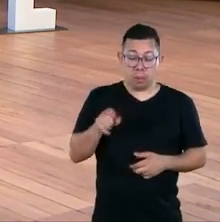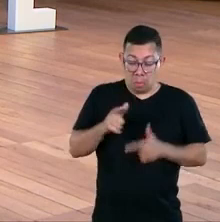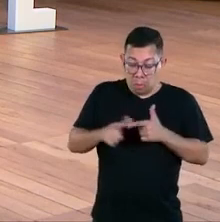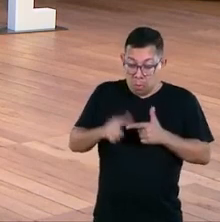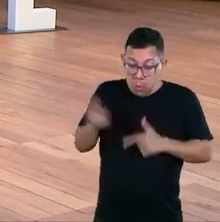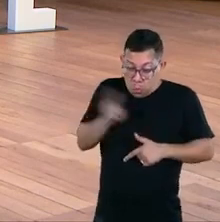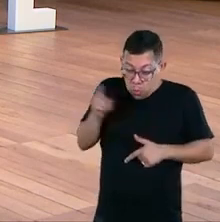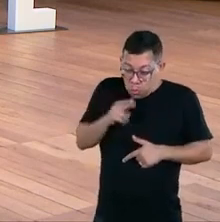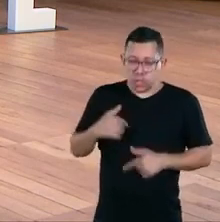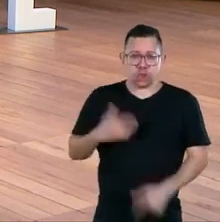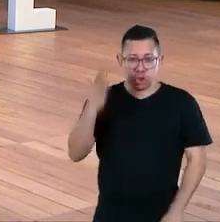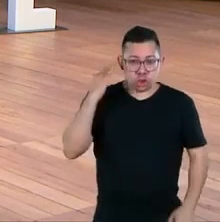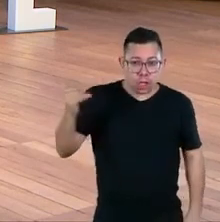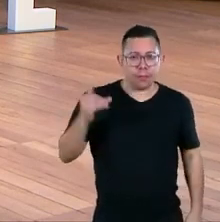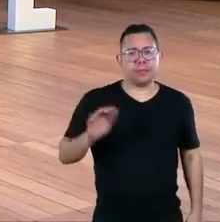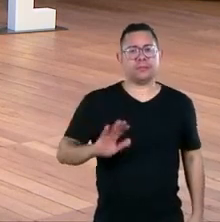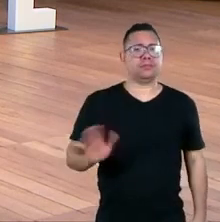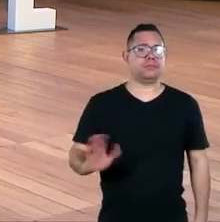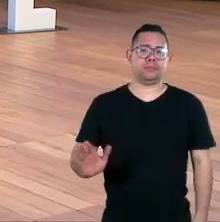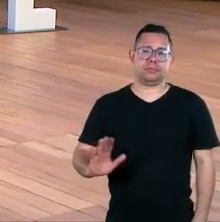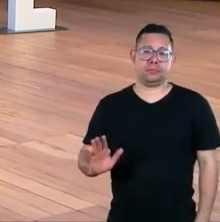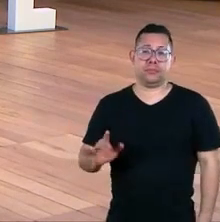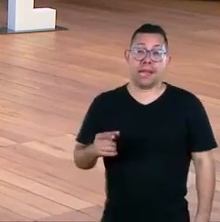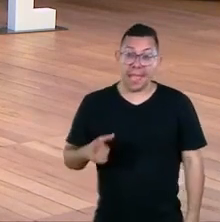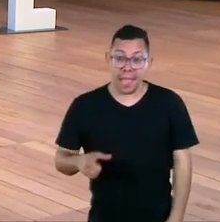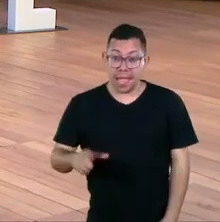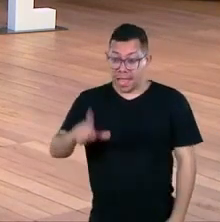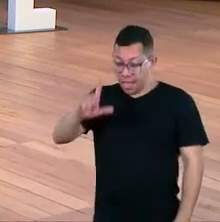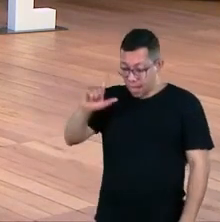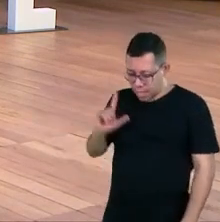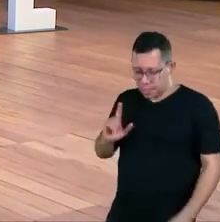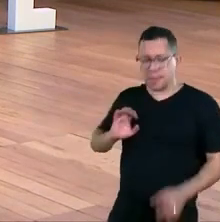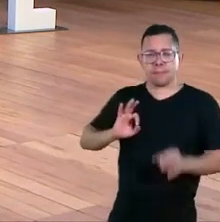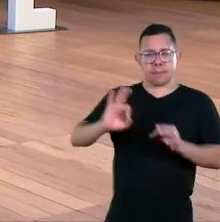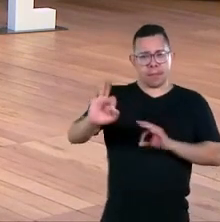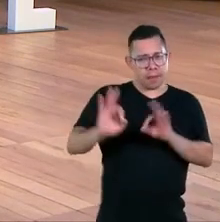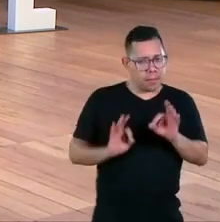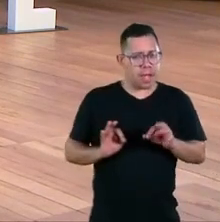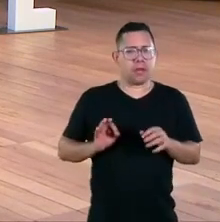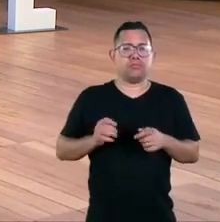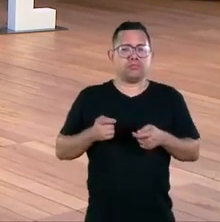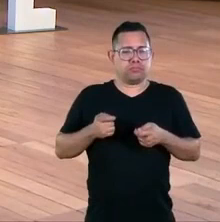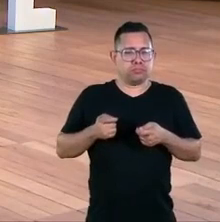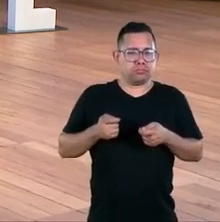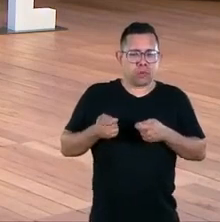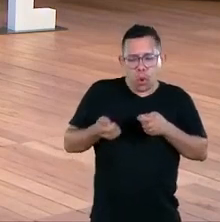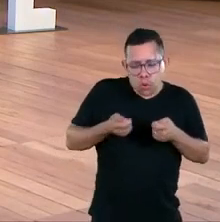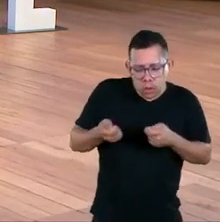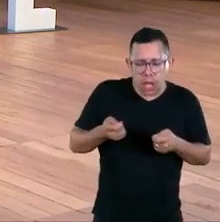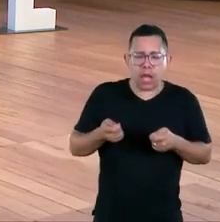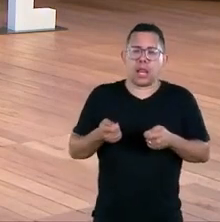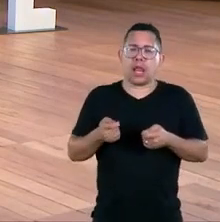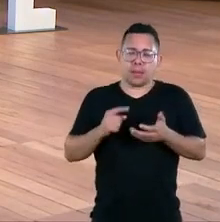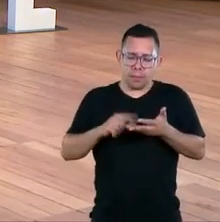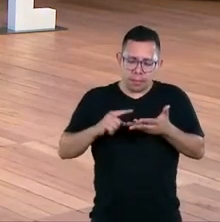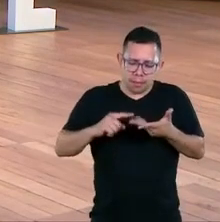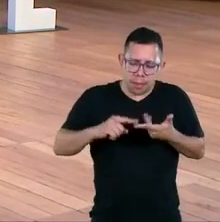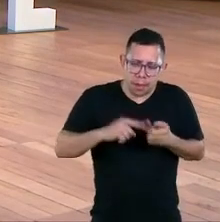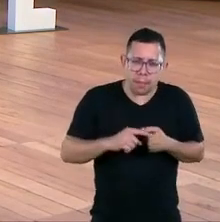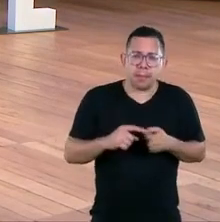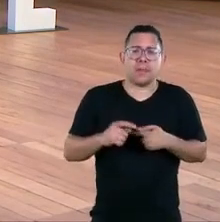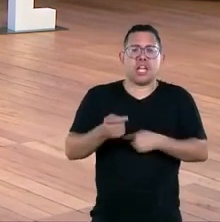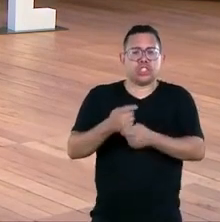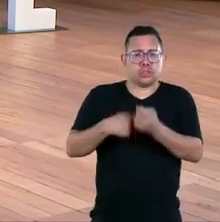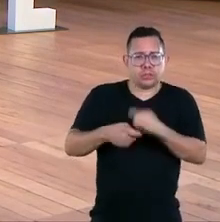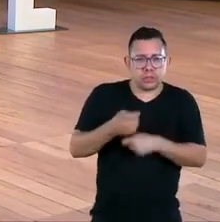porque a gente precisa se estruturar antes a gente precisa estar preparado para esse tipo de coisa então a gente chega num momento como esse até a gente começar a